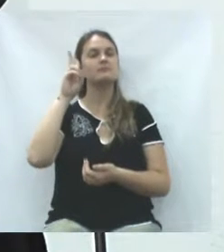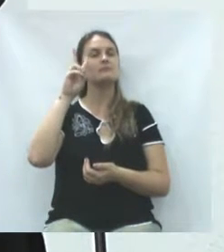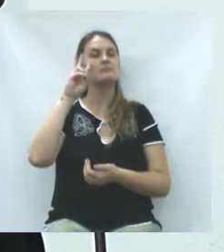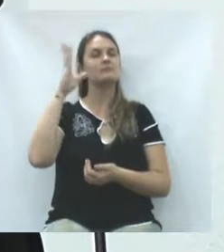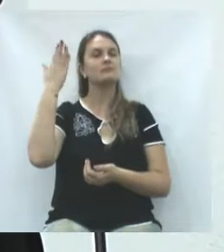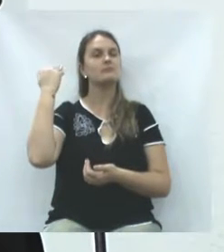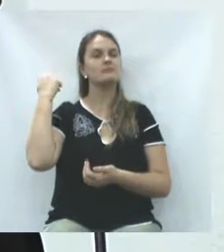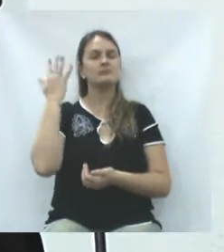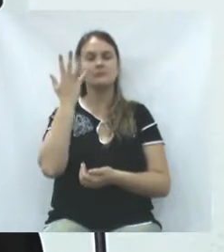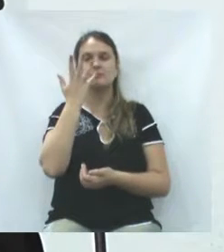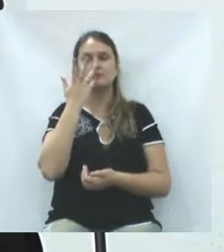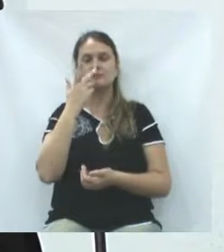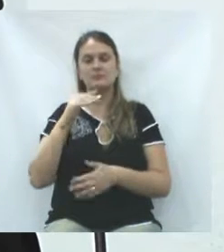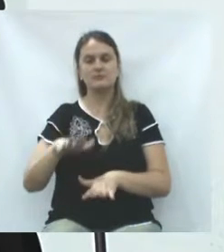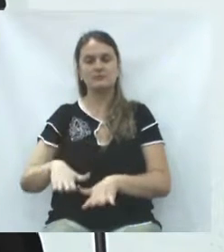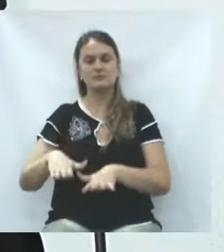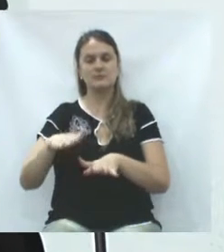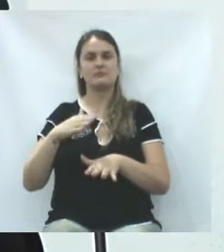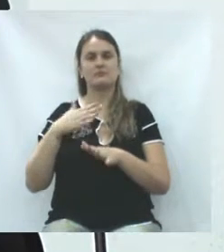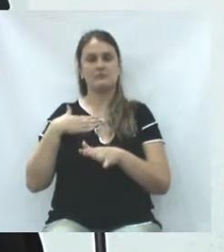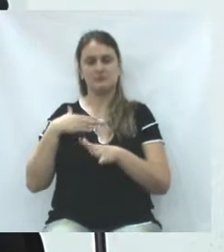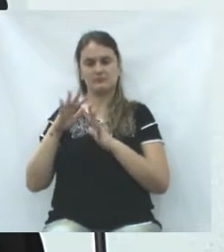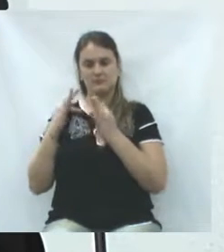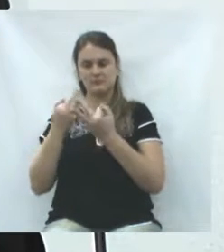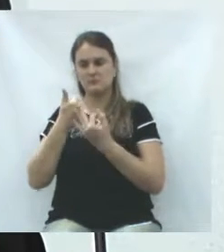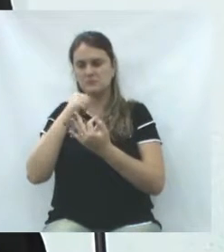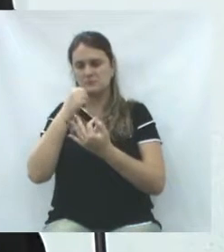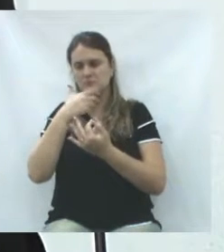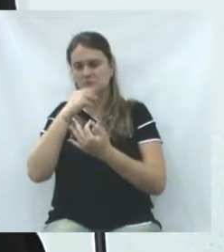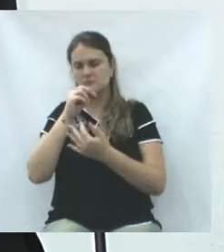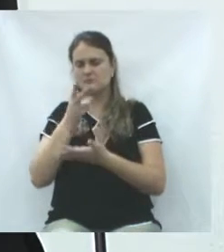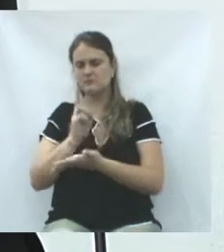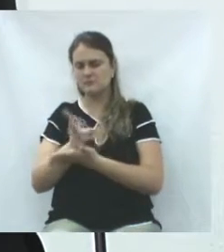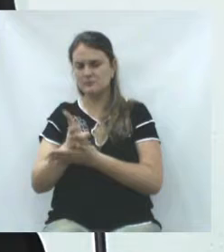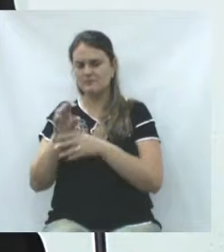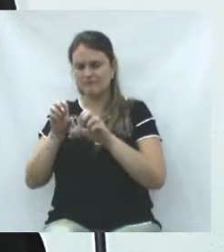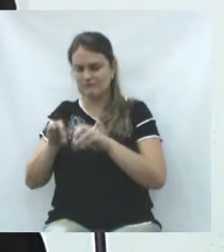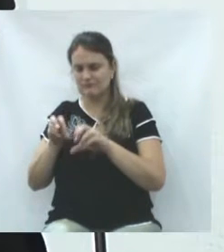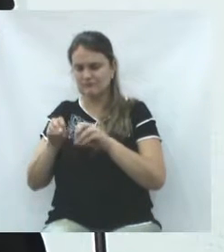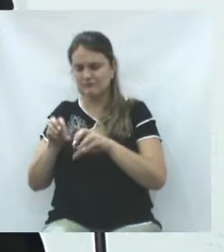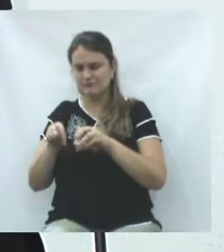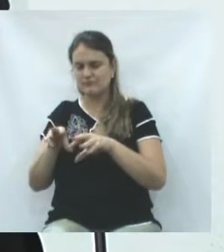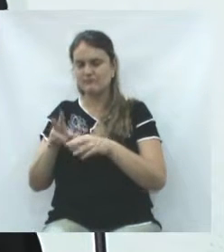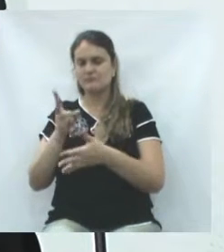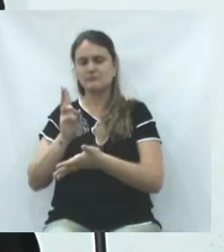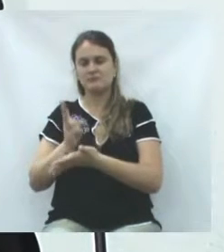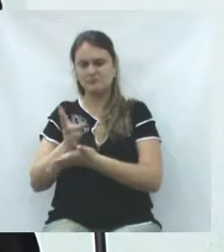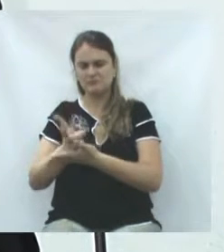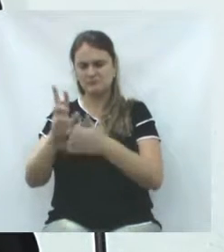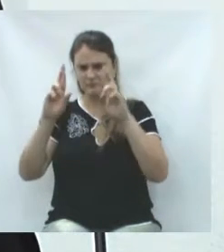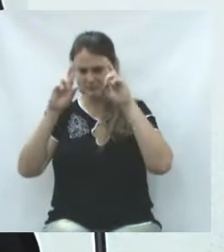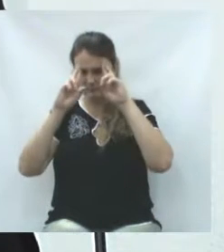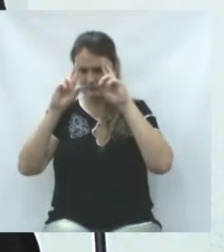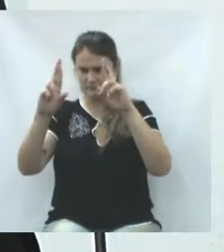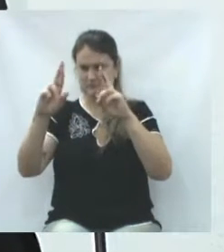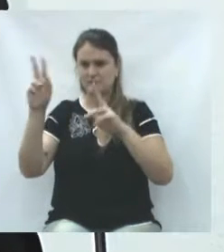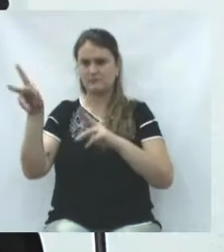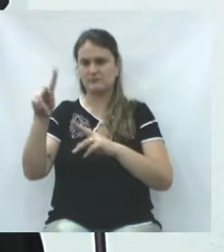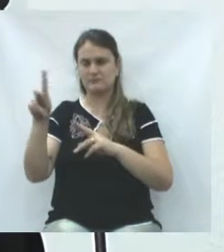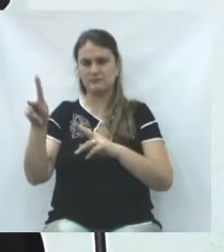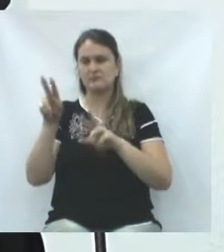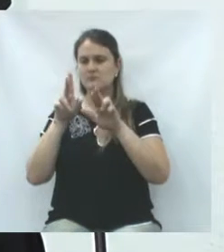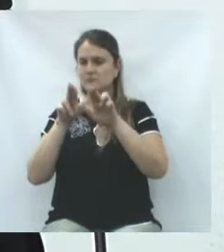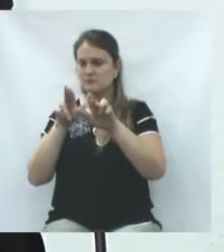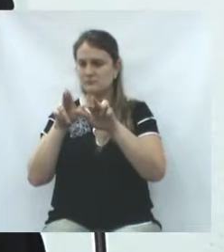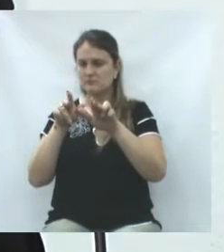Lembro eu, desde criança, meus pais sempre dizendo para a gente na formação que deveríamos respeitar os professores